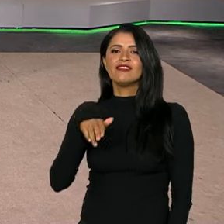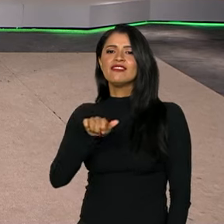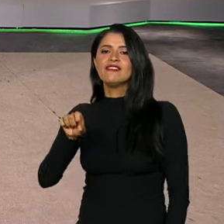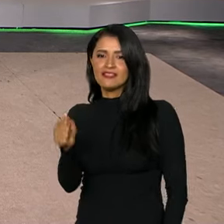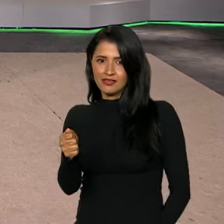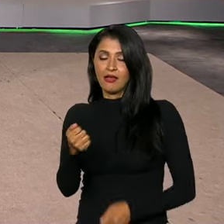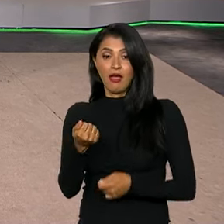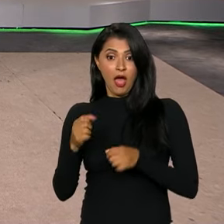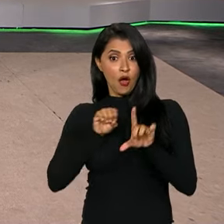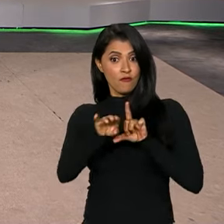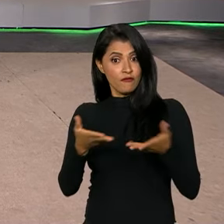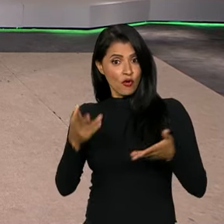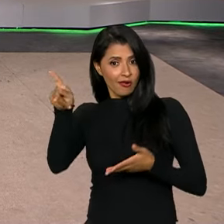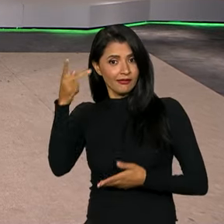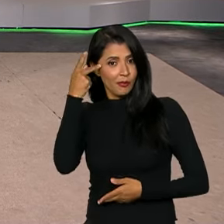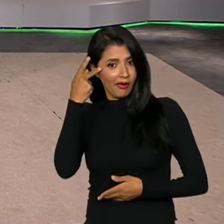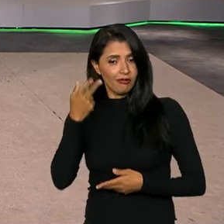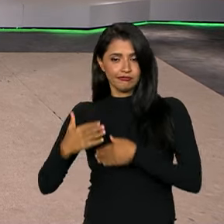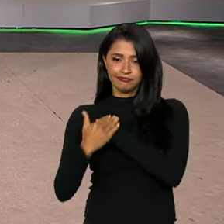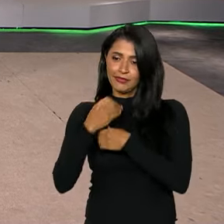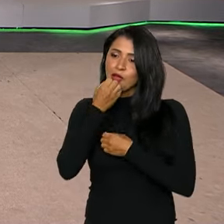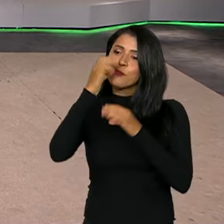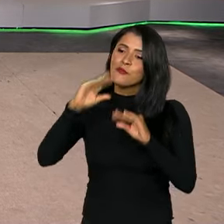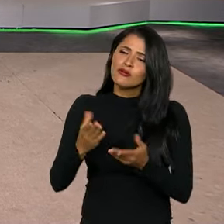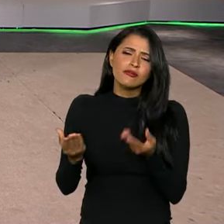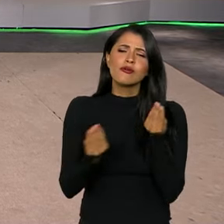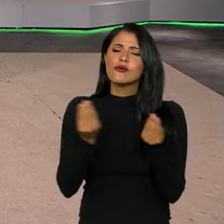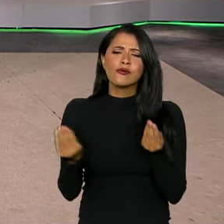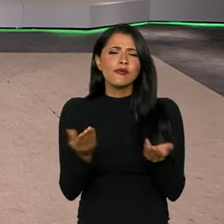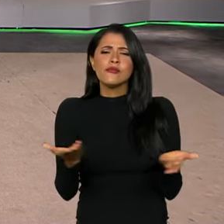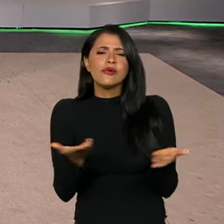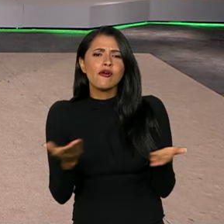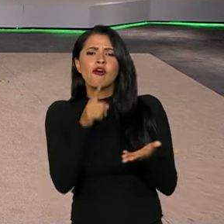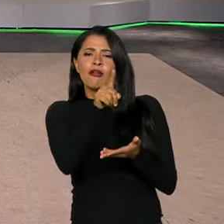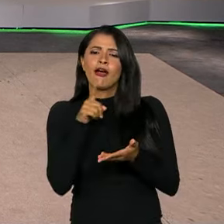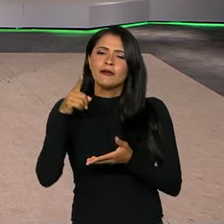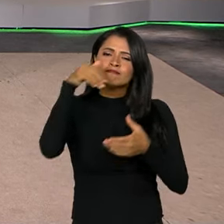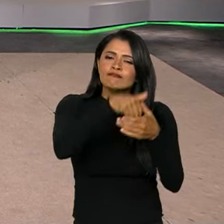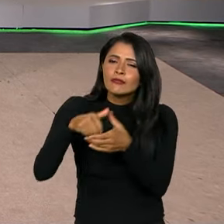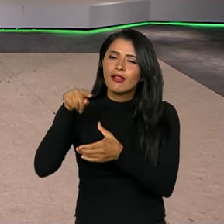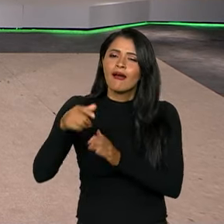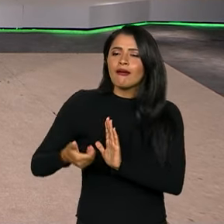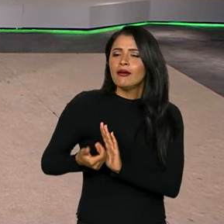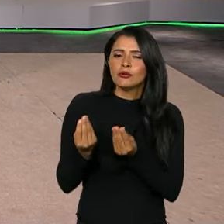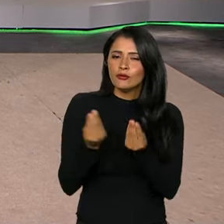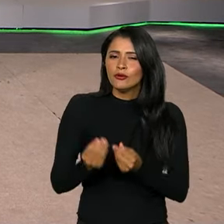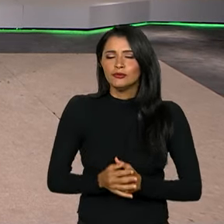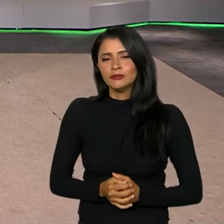fala com a gente ao vivo, direto de São Paulo. Boa noite, Vanessa. Como vai ser agora a tramitação da matéria lá na Câmara? Boa noite.